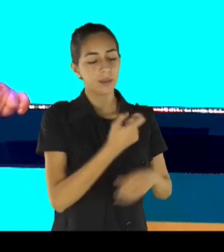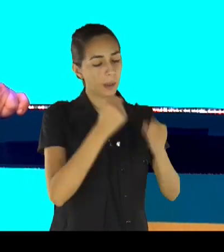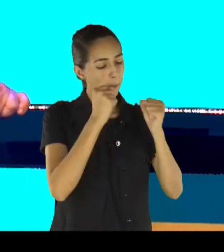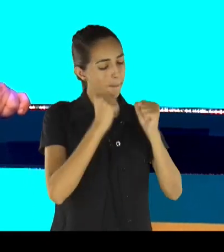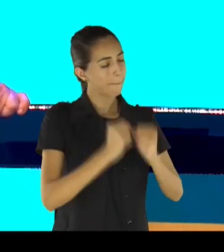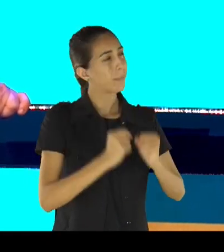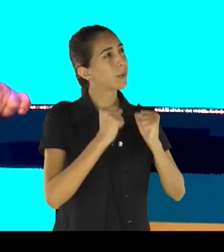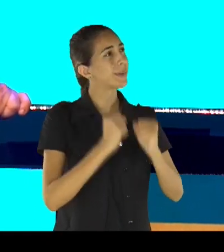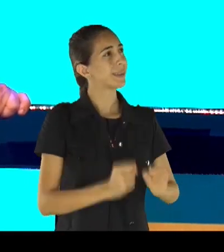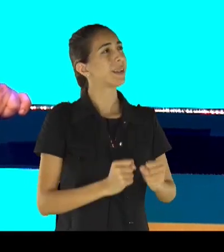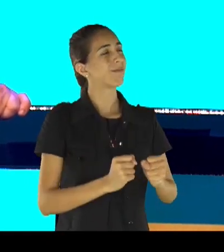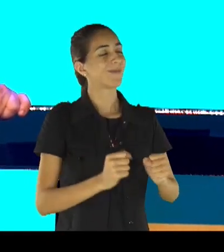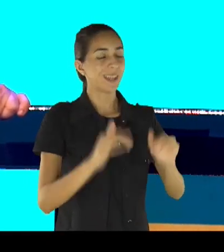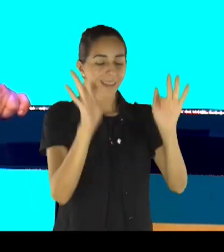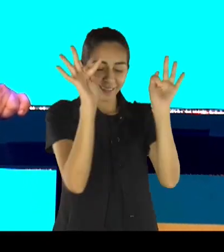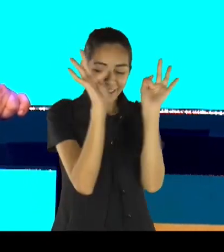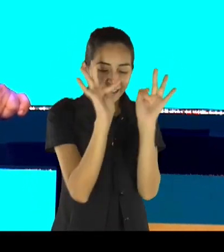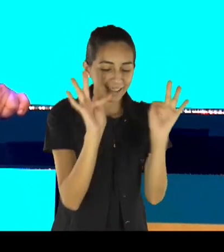nos animar,